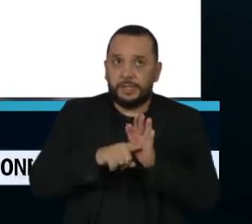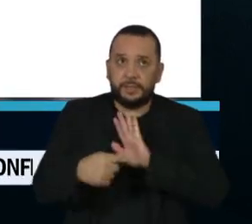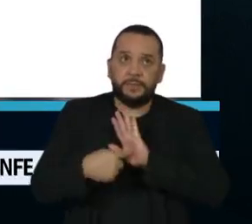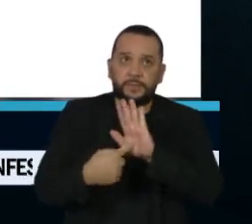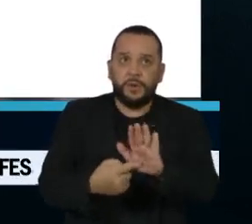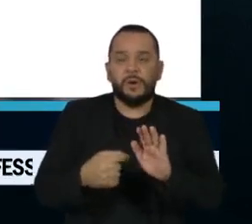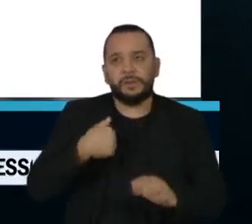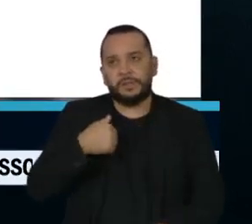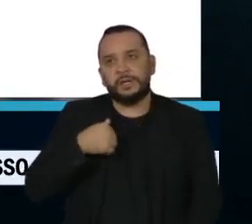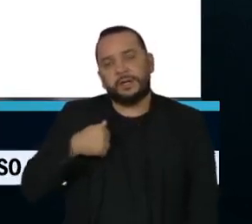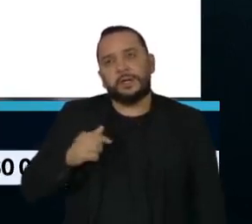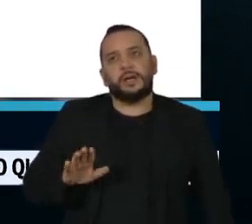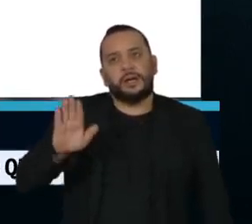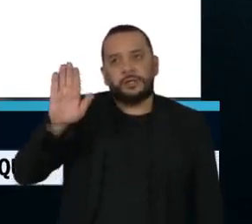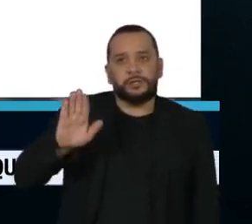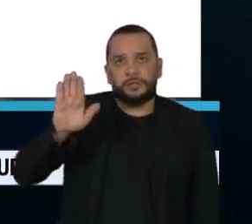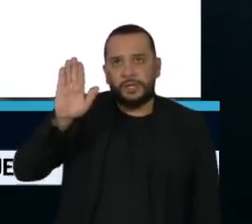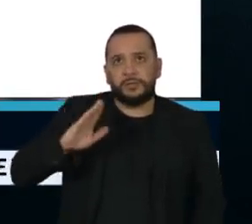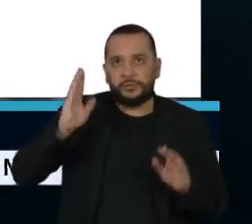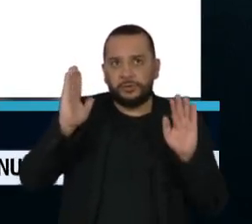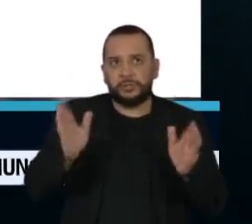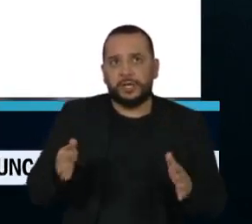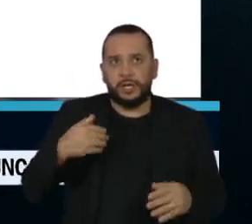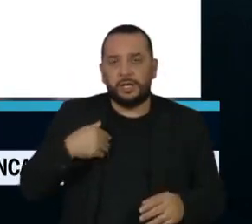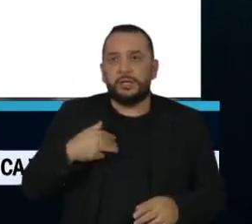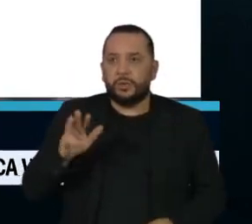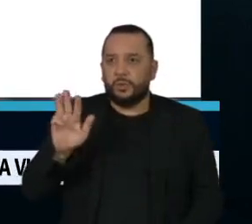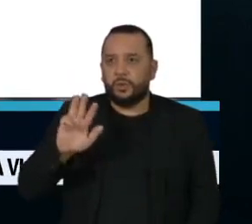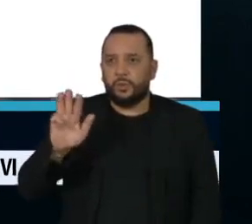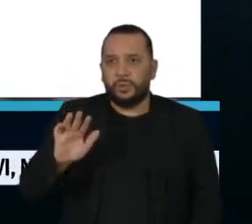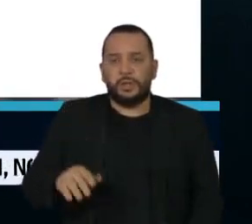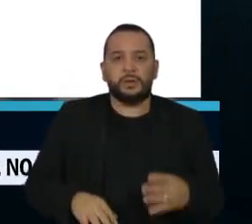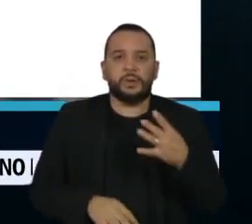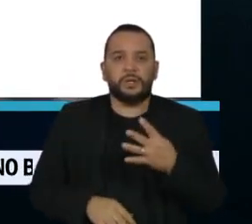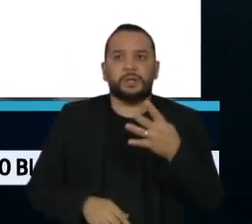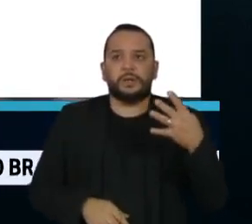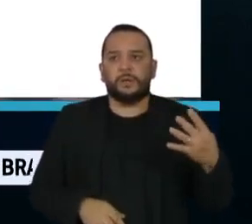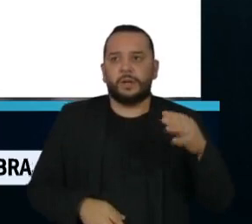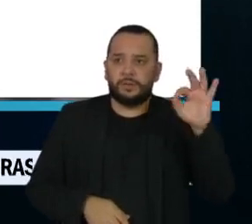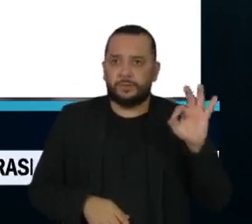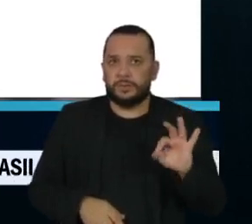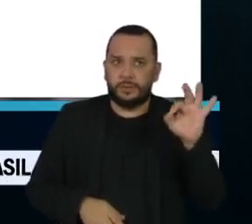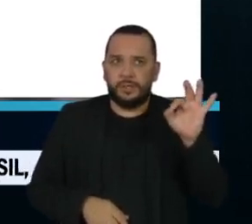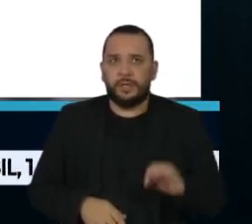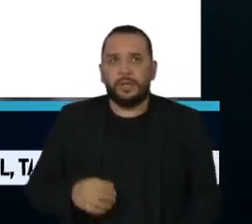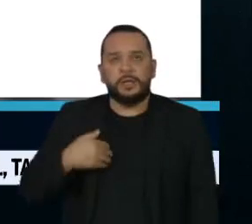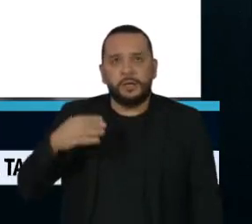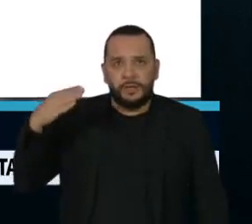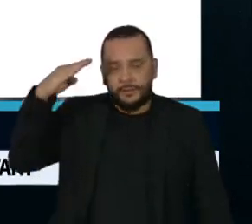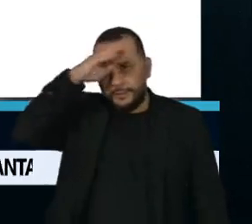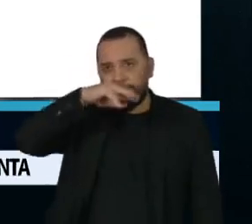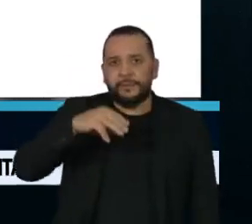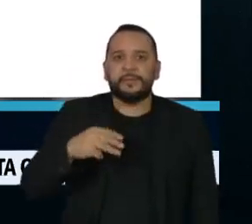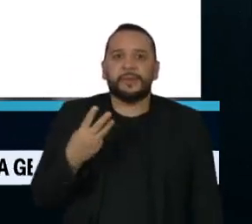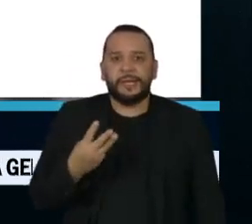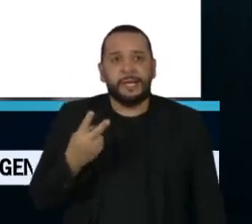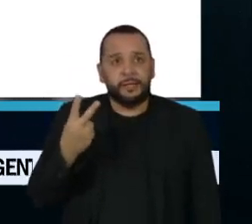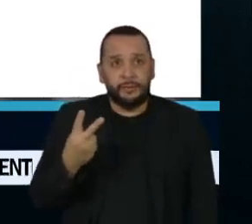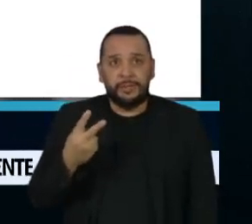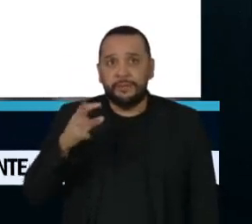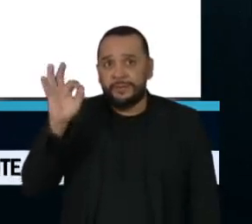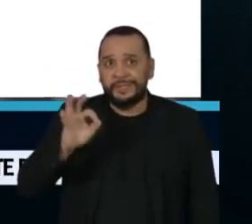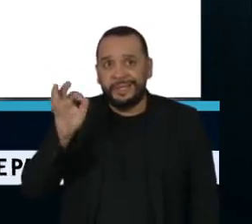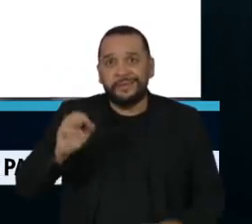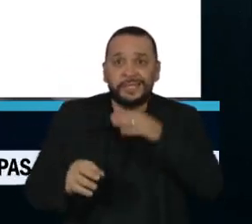nomes dos pré-candidatos ao eleitor, Lula aparece com 44%, Bolsonaro com 32%,